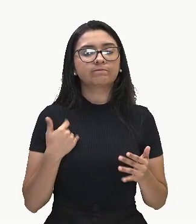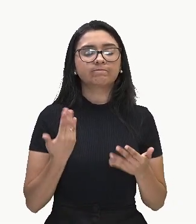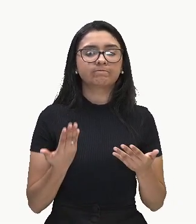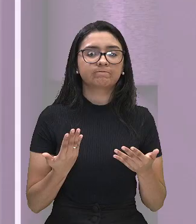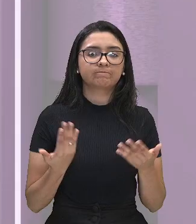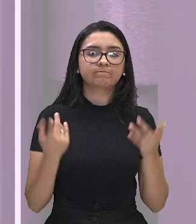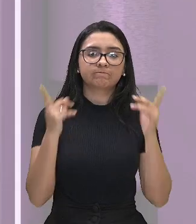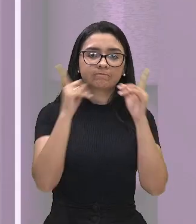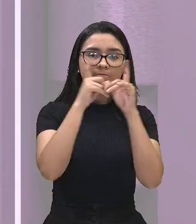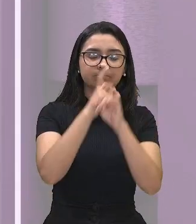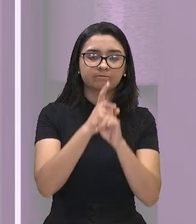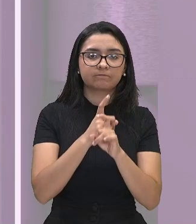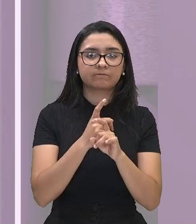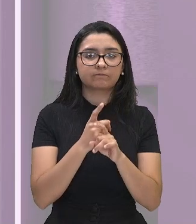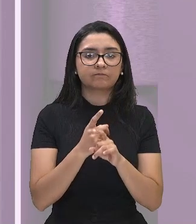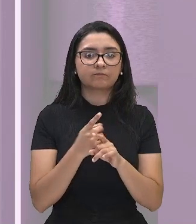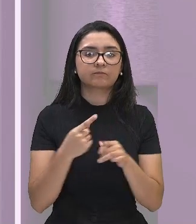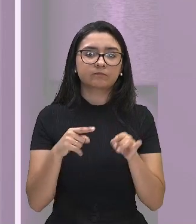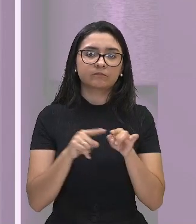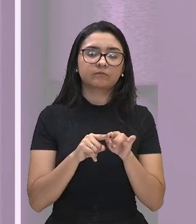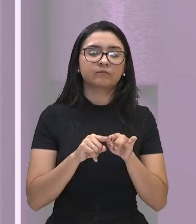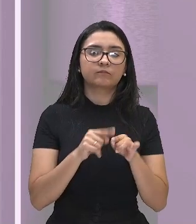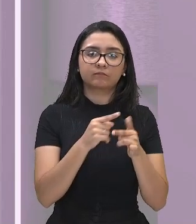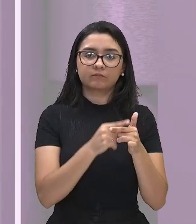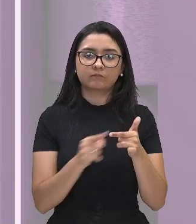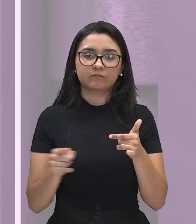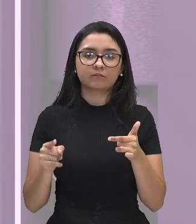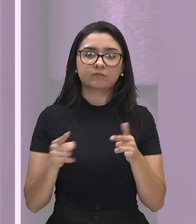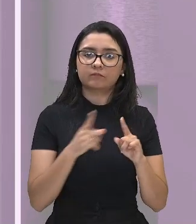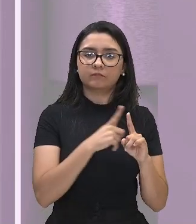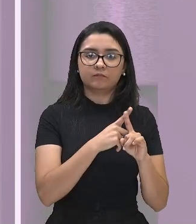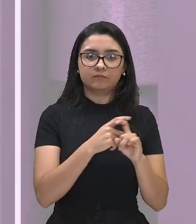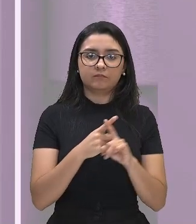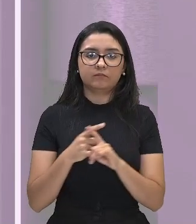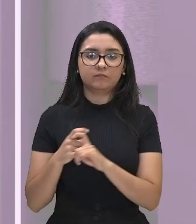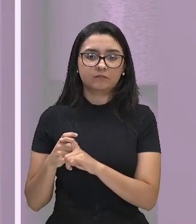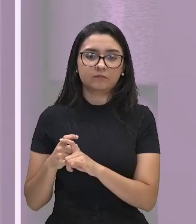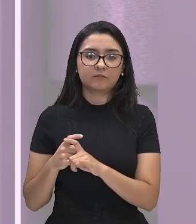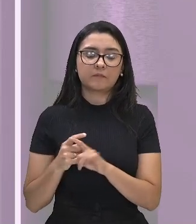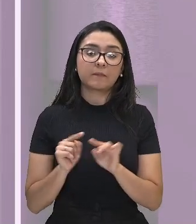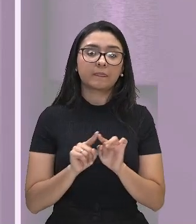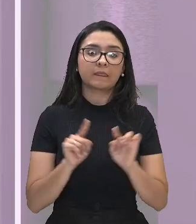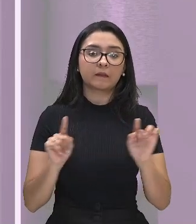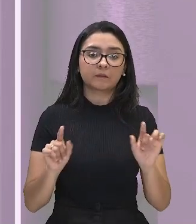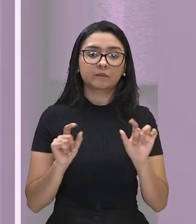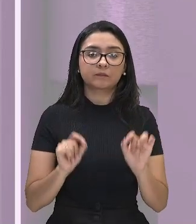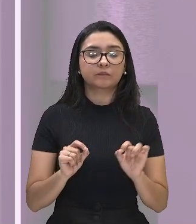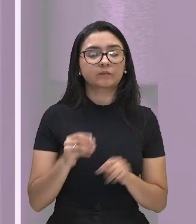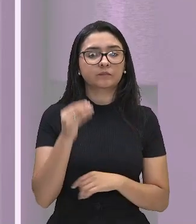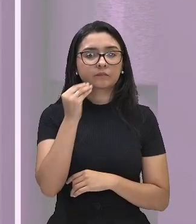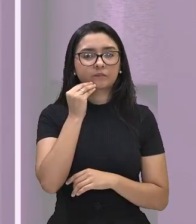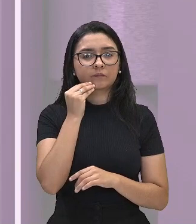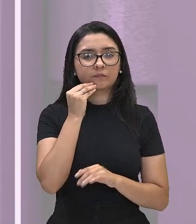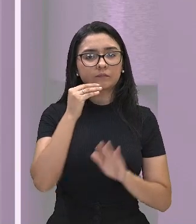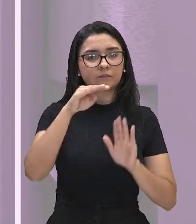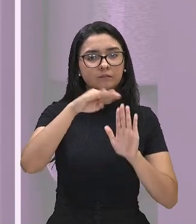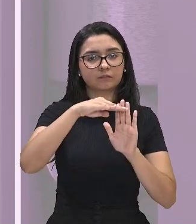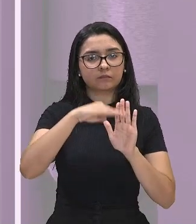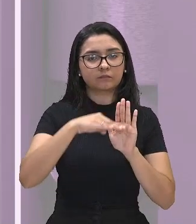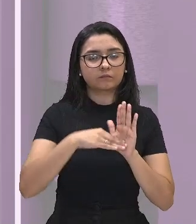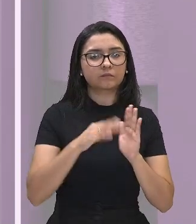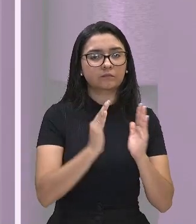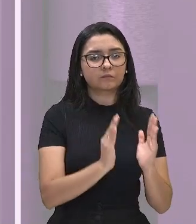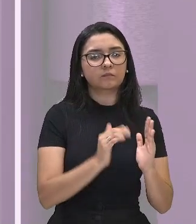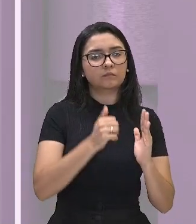pra vocês, né? A parte de divisão de polinômio por polinômio, tá bom? mas tenta fazer passo a passo ali, vai